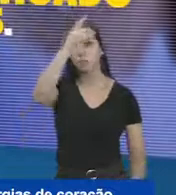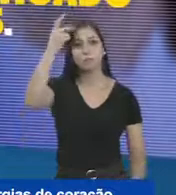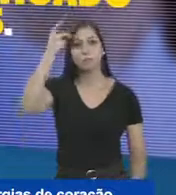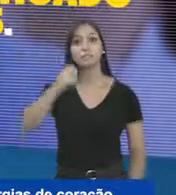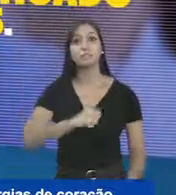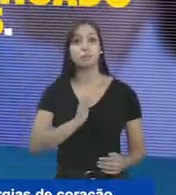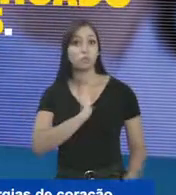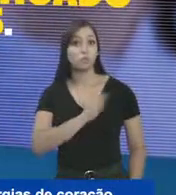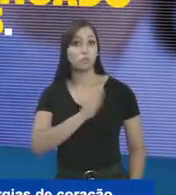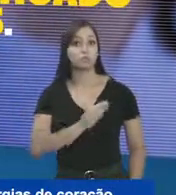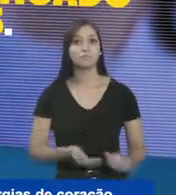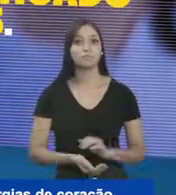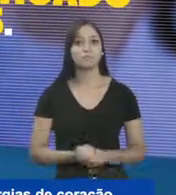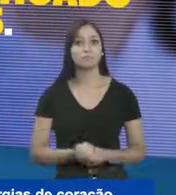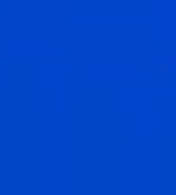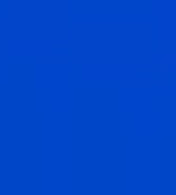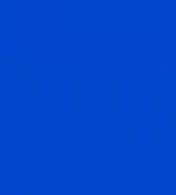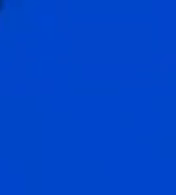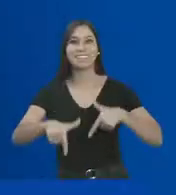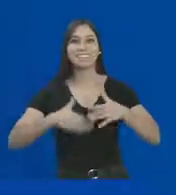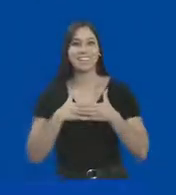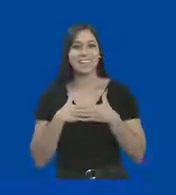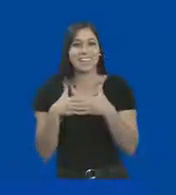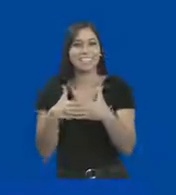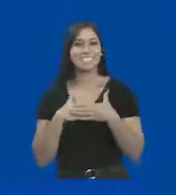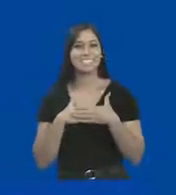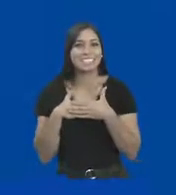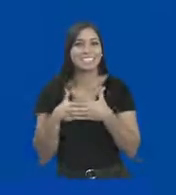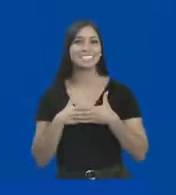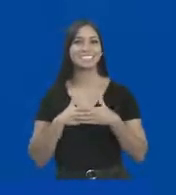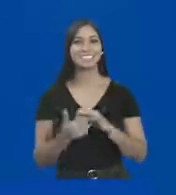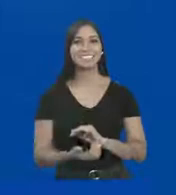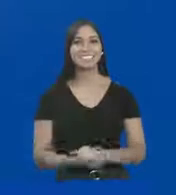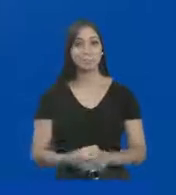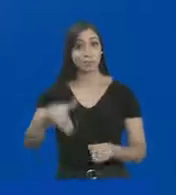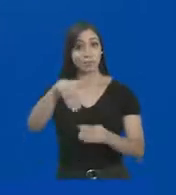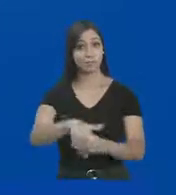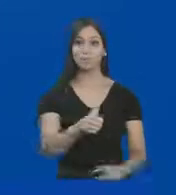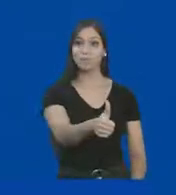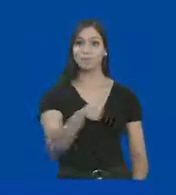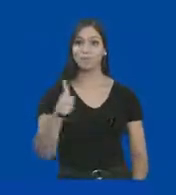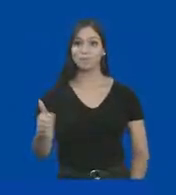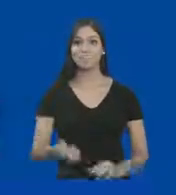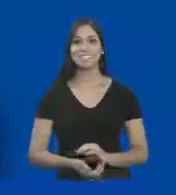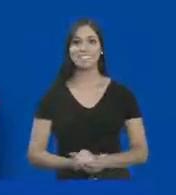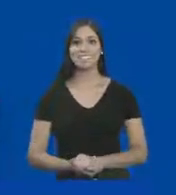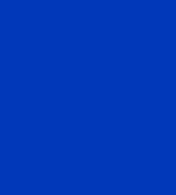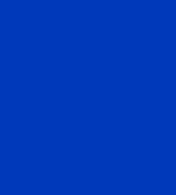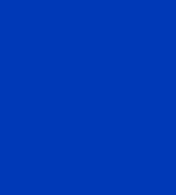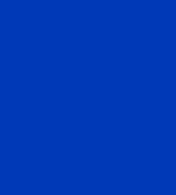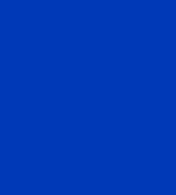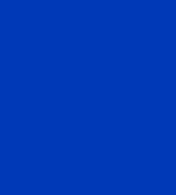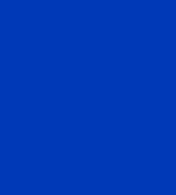implantamos no Hospital Municipal as cirurgias de coração. 11! Porque ele faz com o coração. Vote 11!